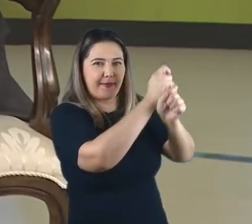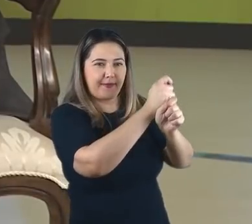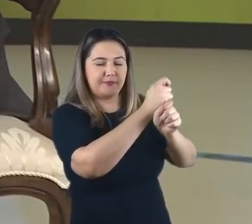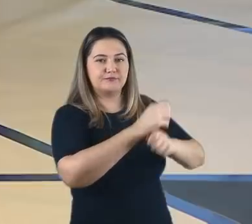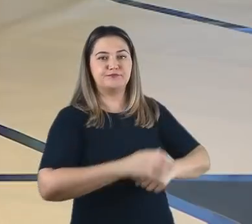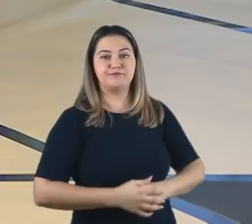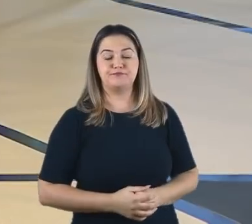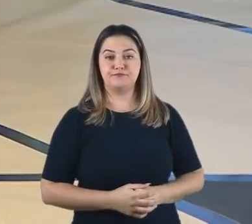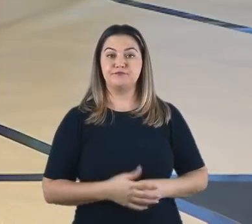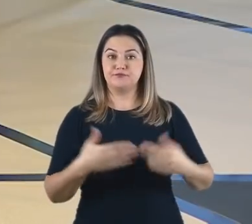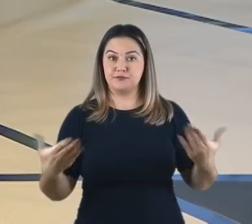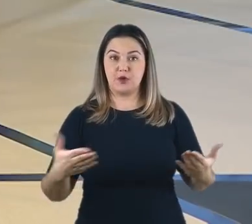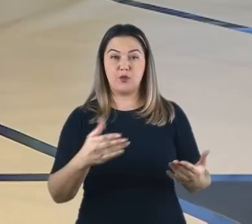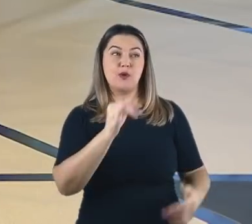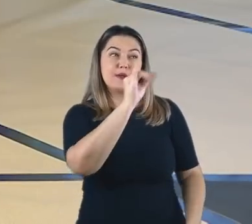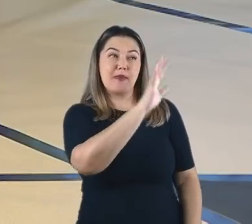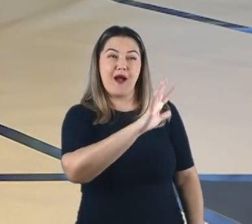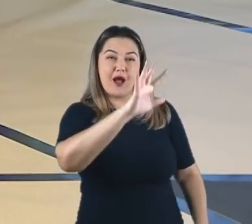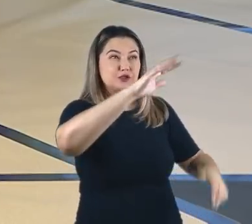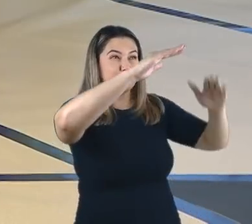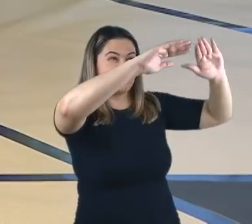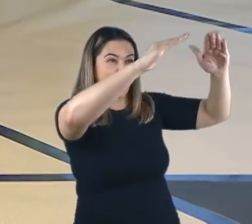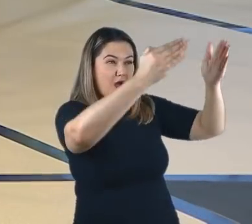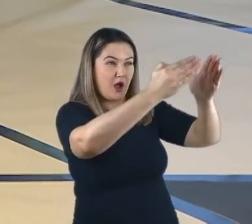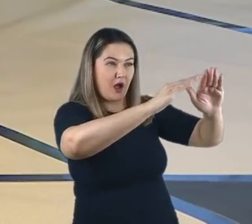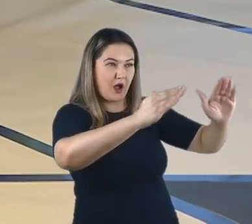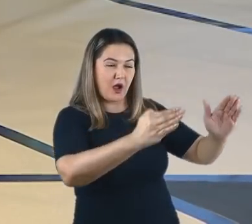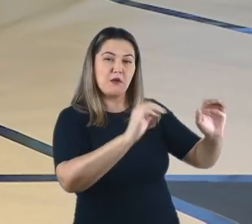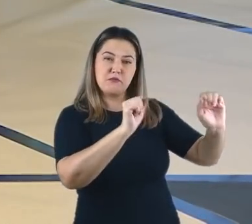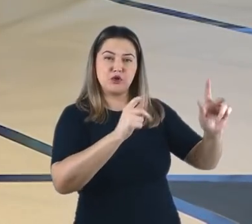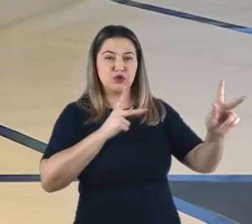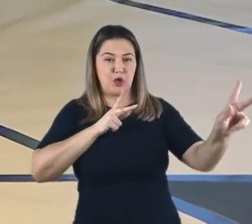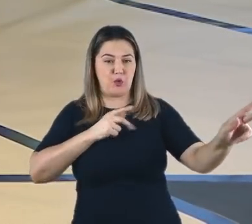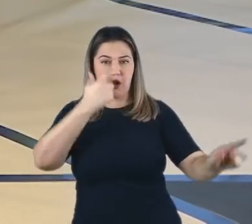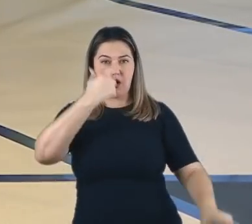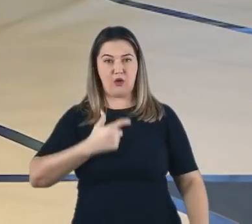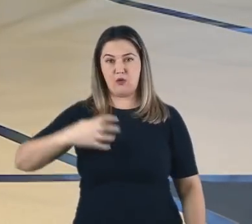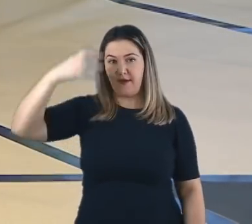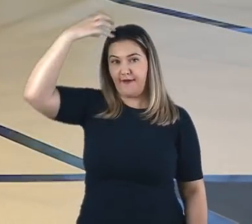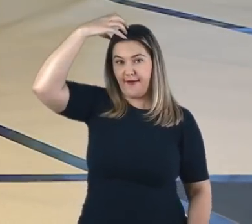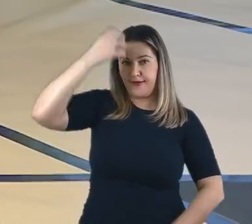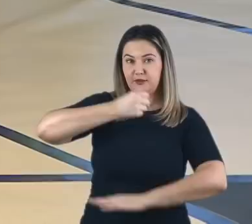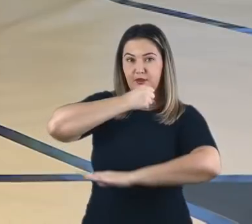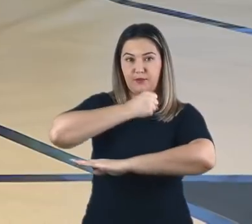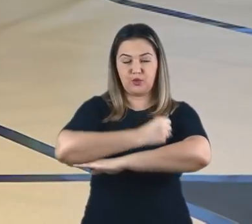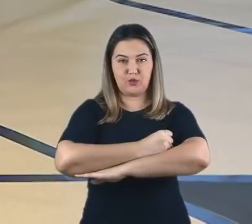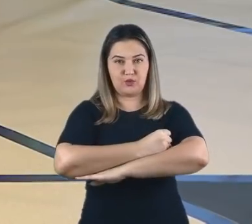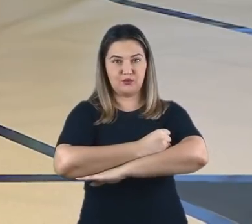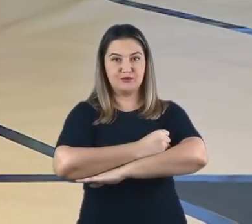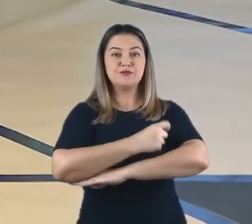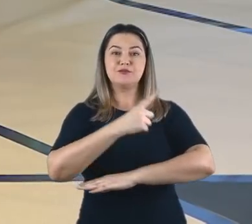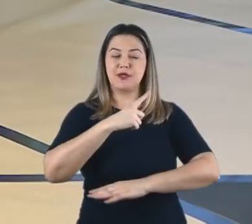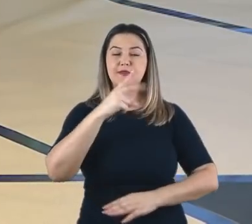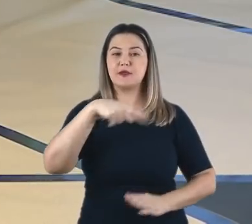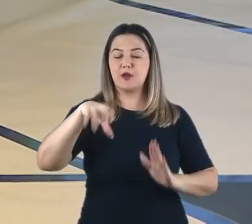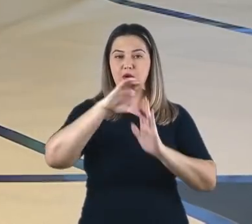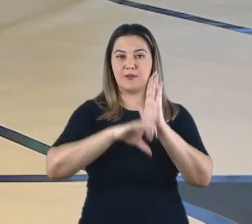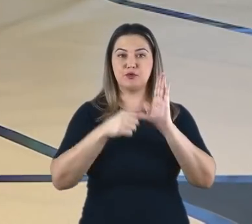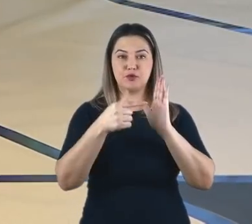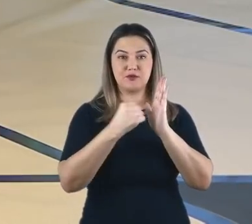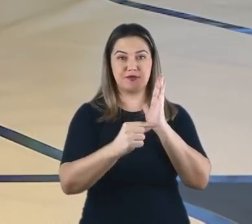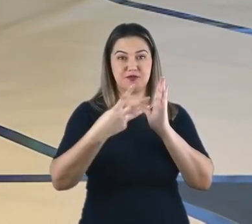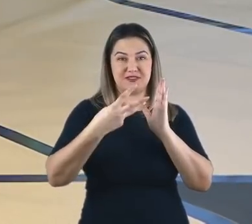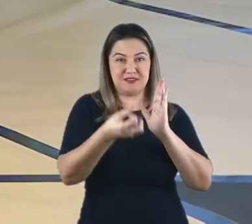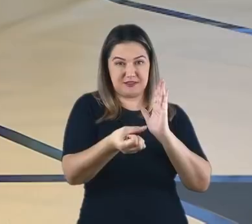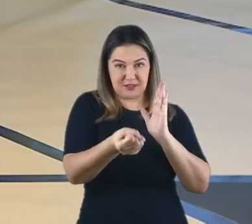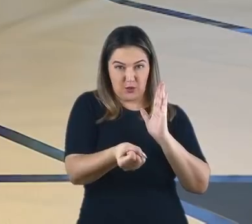A imagem, portanto, pode ter sido uma representação do próprio rei. Lembre-se, Daniel, capítulo 2, verso 38, o